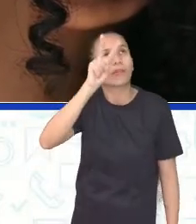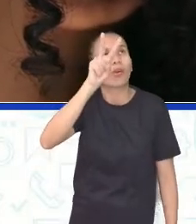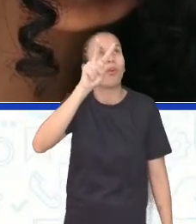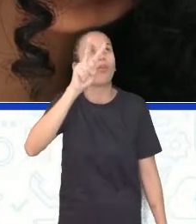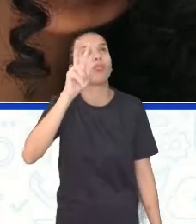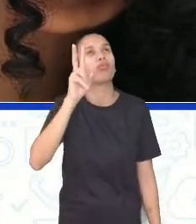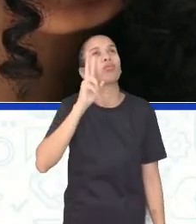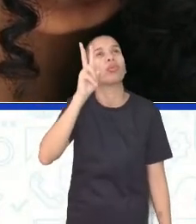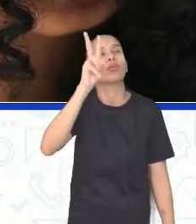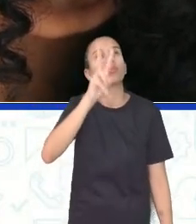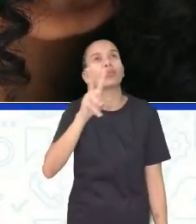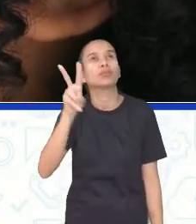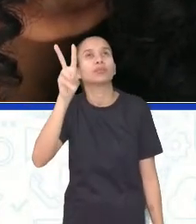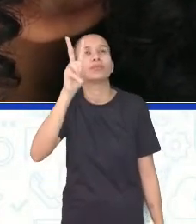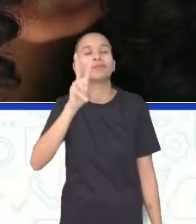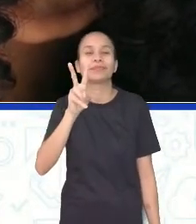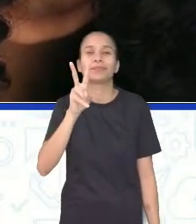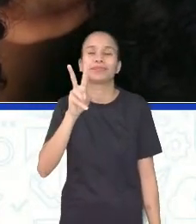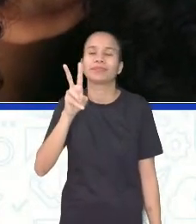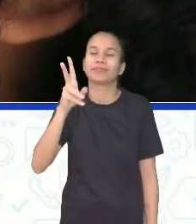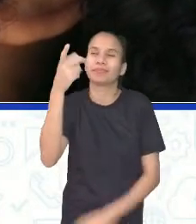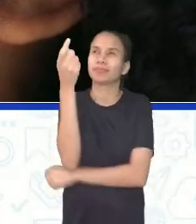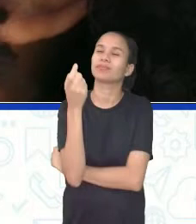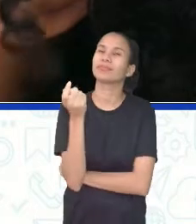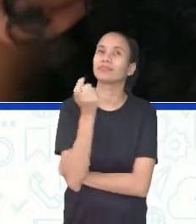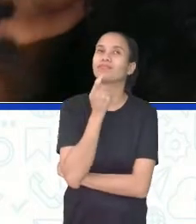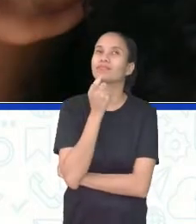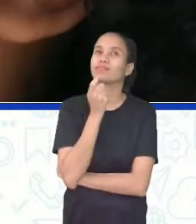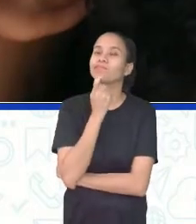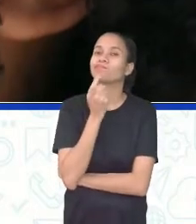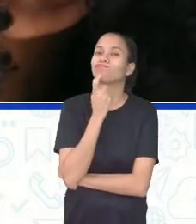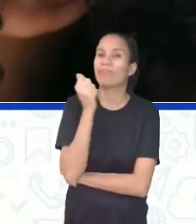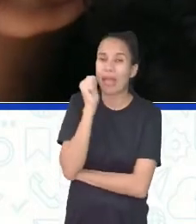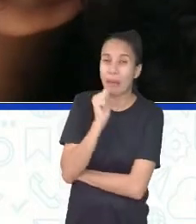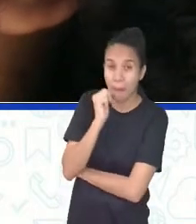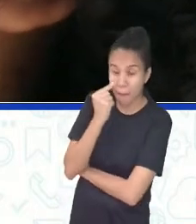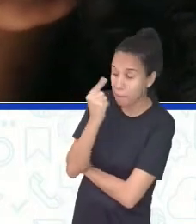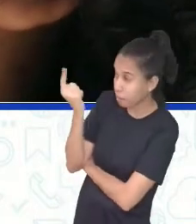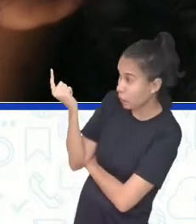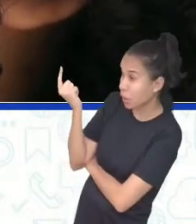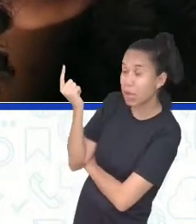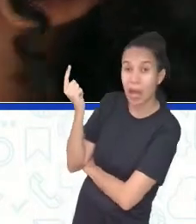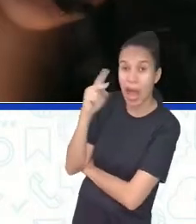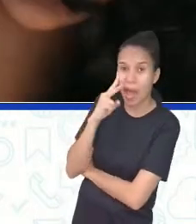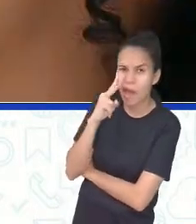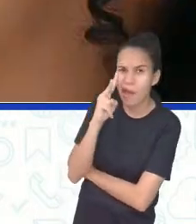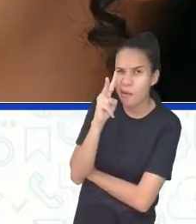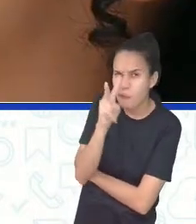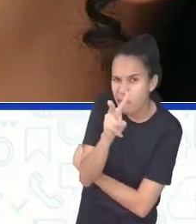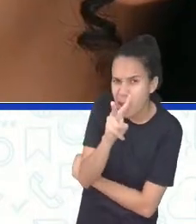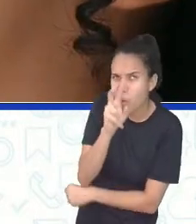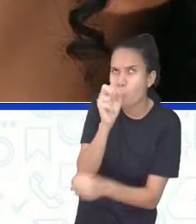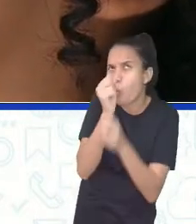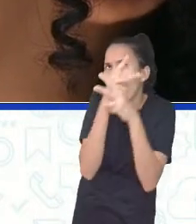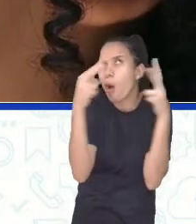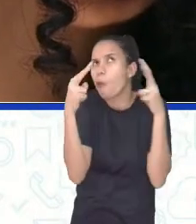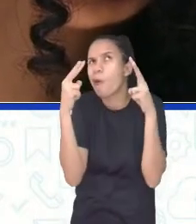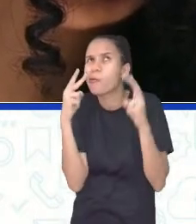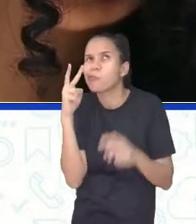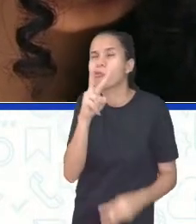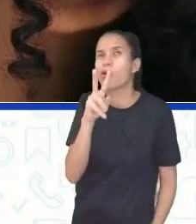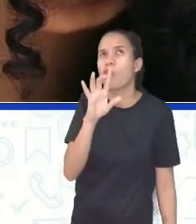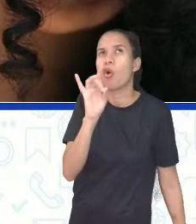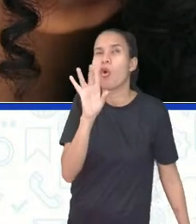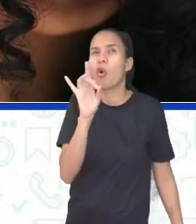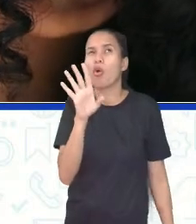alto. E o meu questionamento é, será que essa menina está enxergando alguma coisa? Ou ela